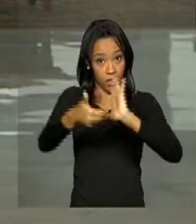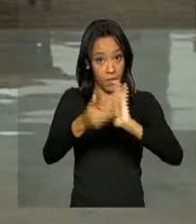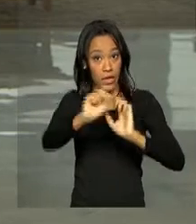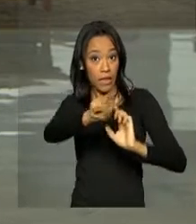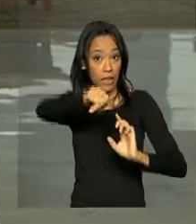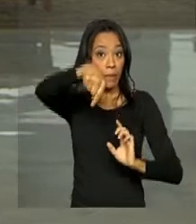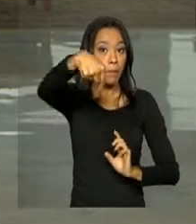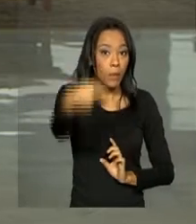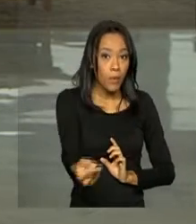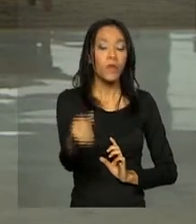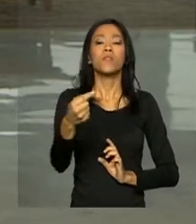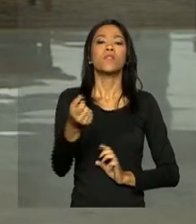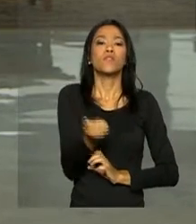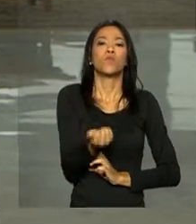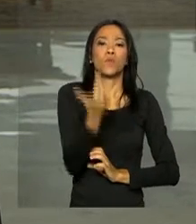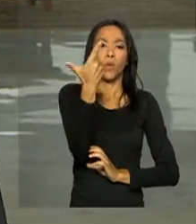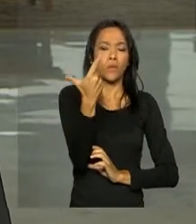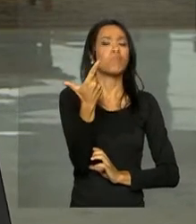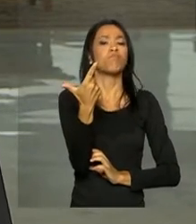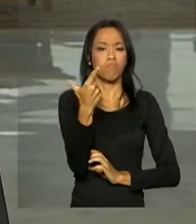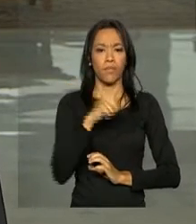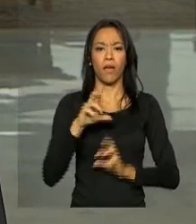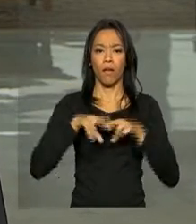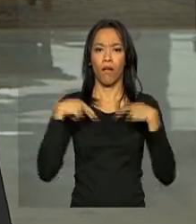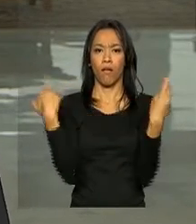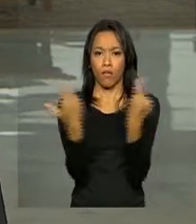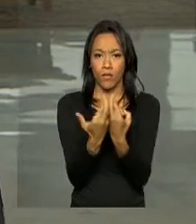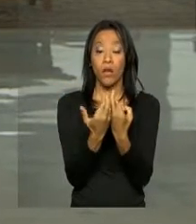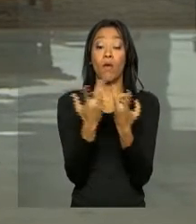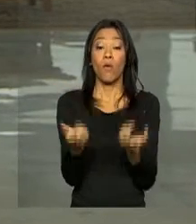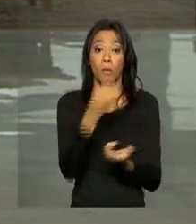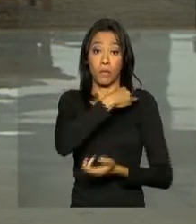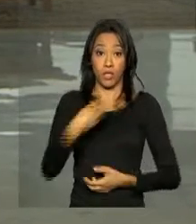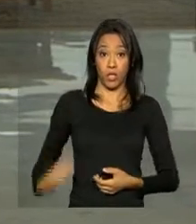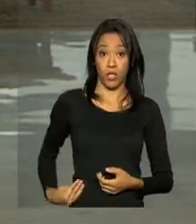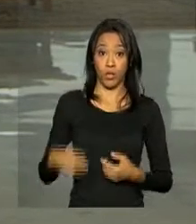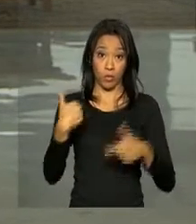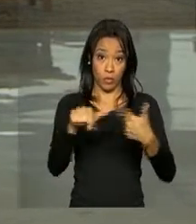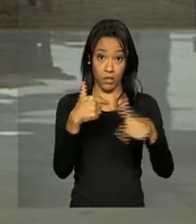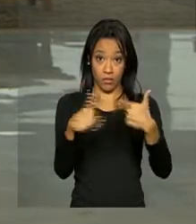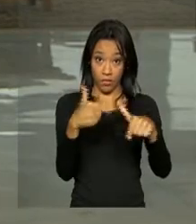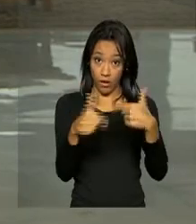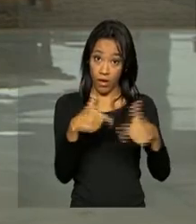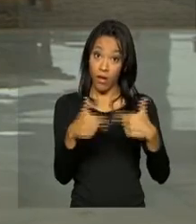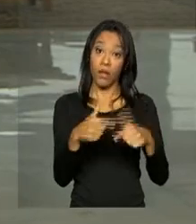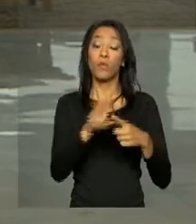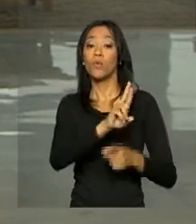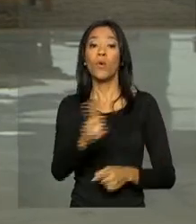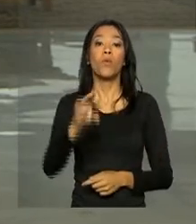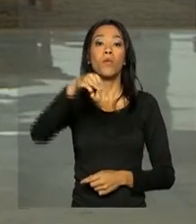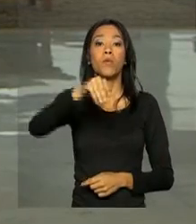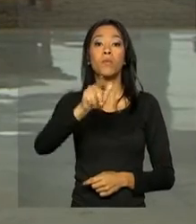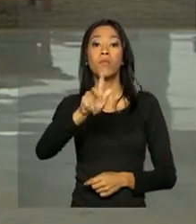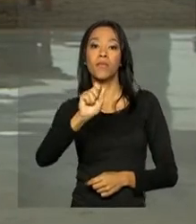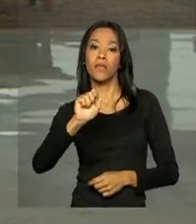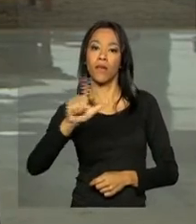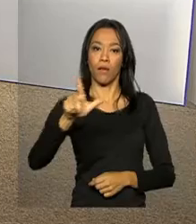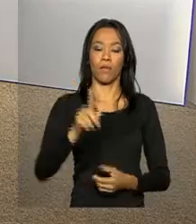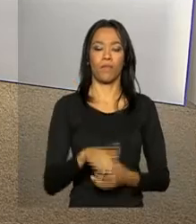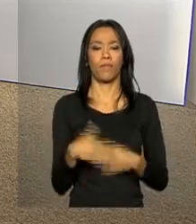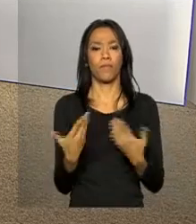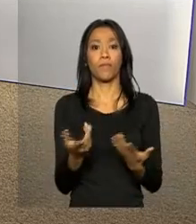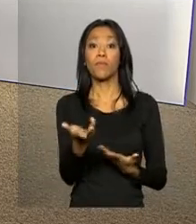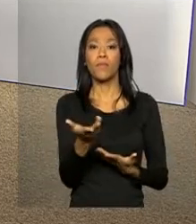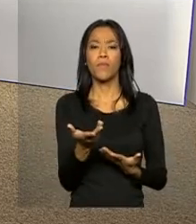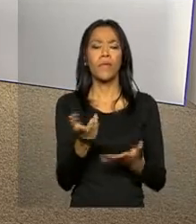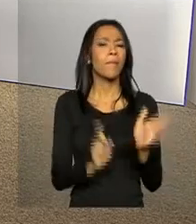seguida, ao meio-dia, a presidenta tem reunião com o ministro do Trabalho e Previdência Social, Miguel Rosseto. Jaime. Ana, agora o